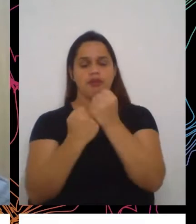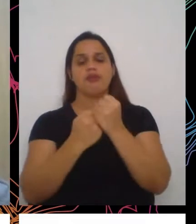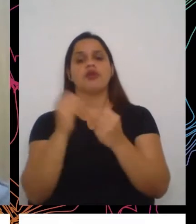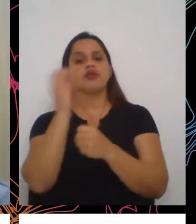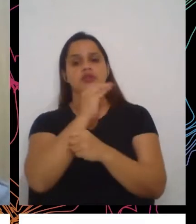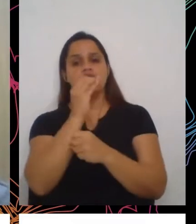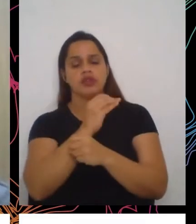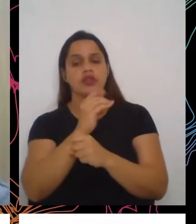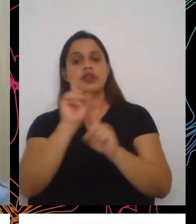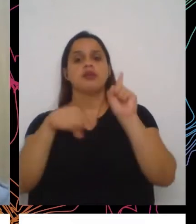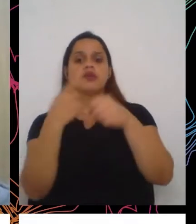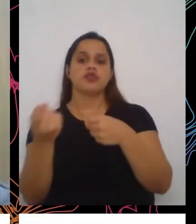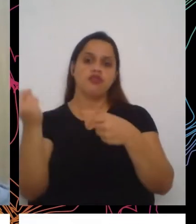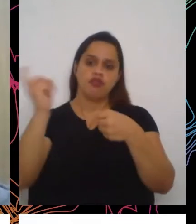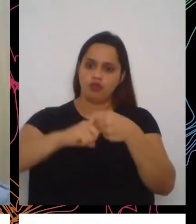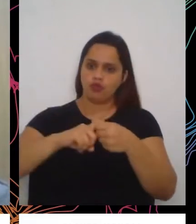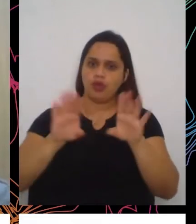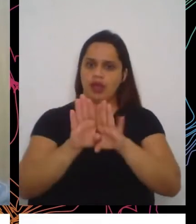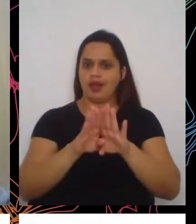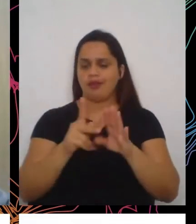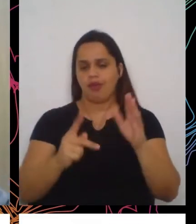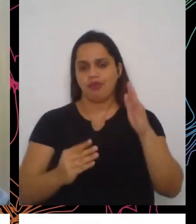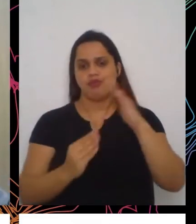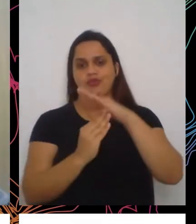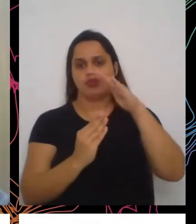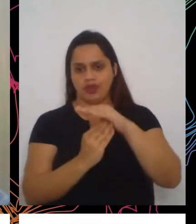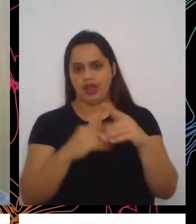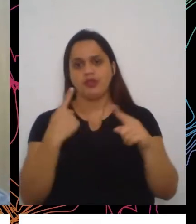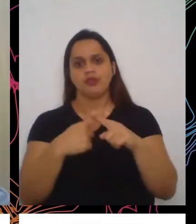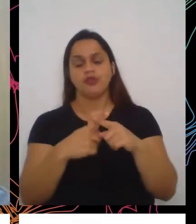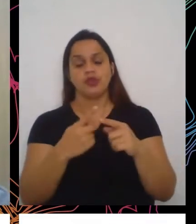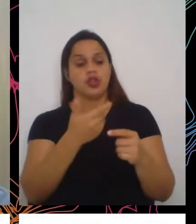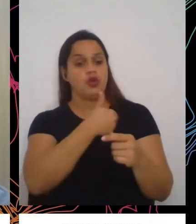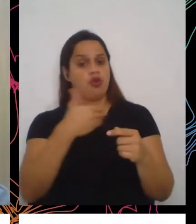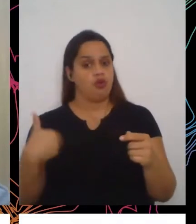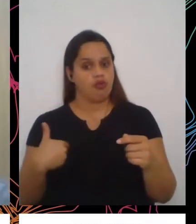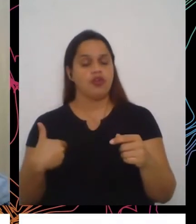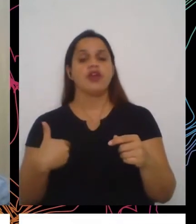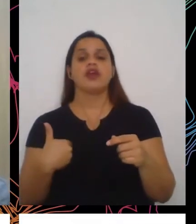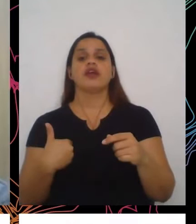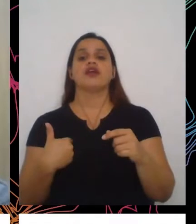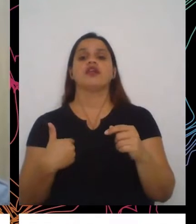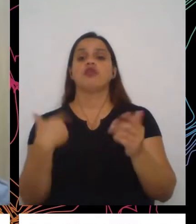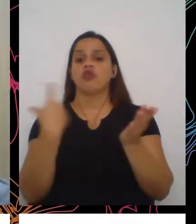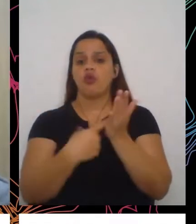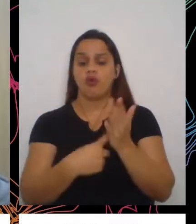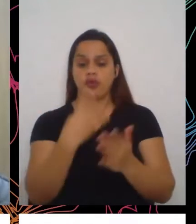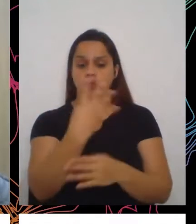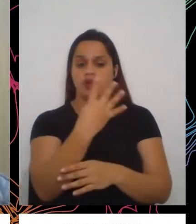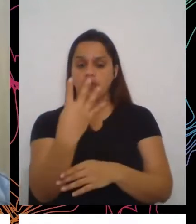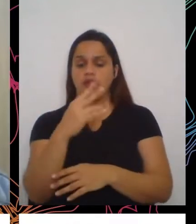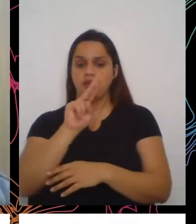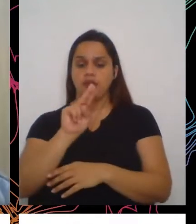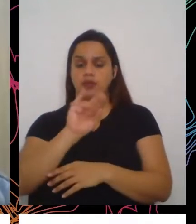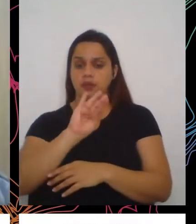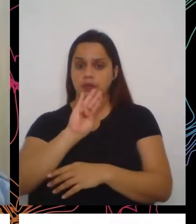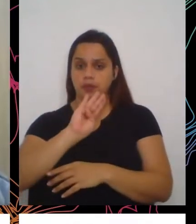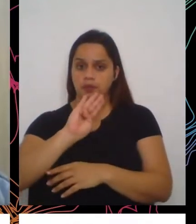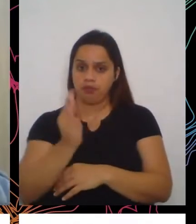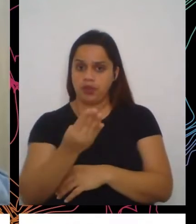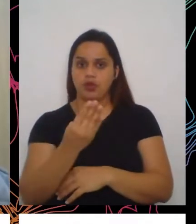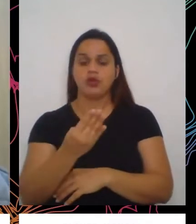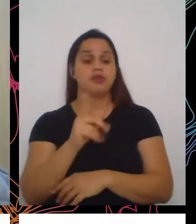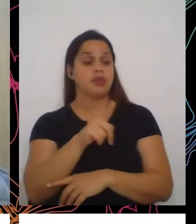teto, e aí falando de novo do ajuste fiscal, né, o governo estabelece um teto de 44 bilhões para que esse